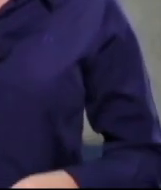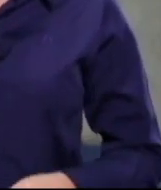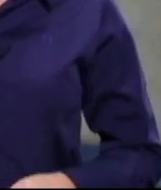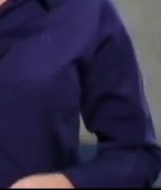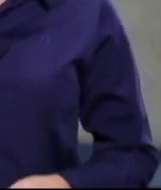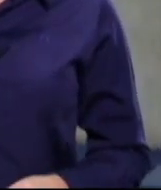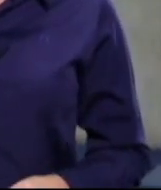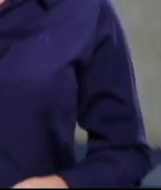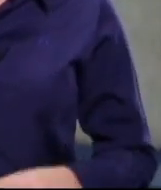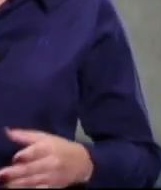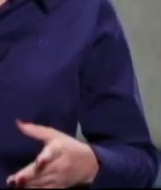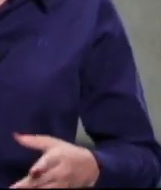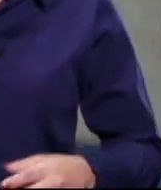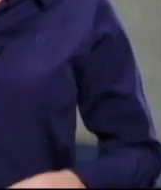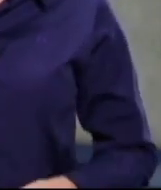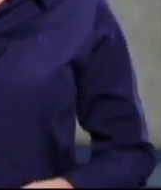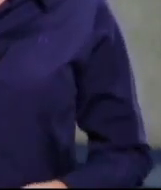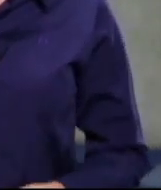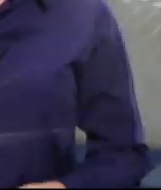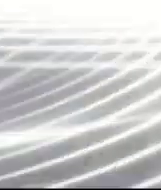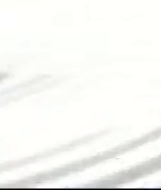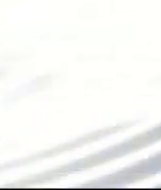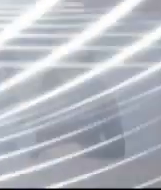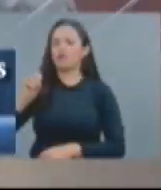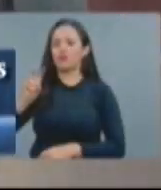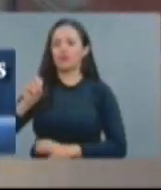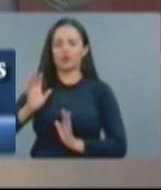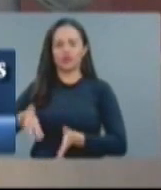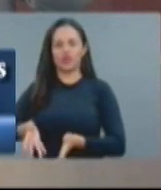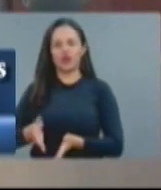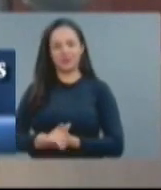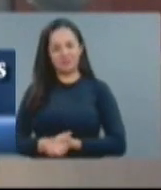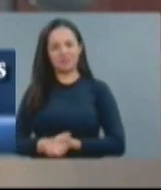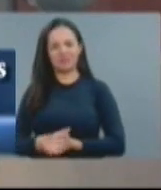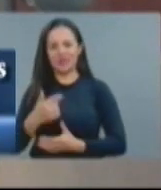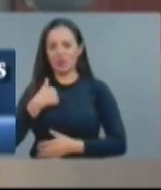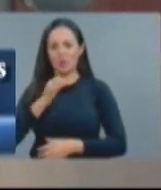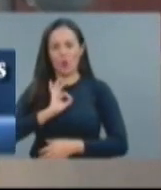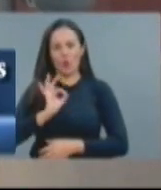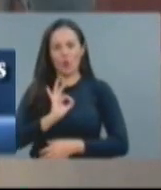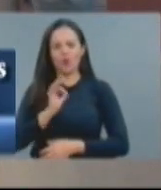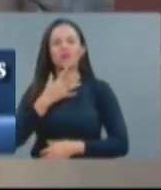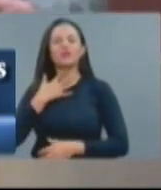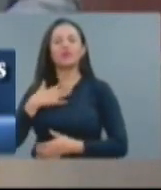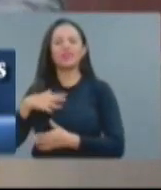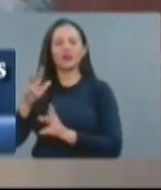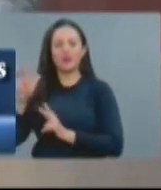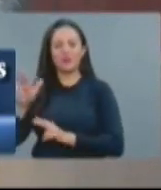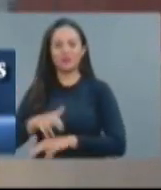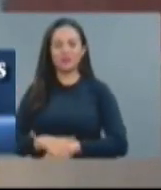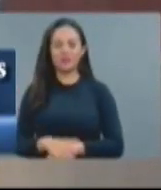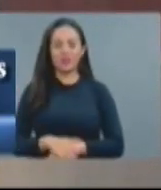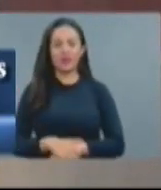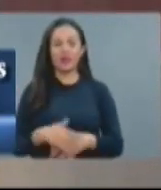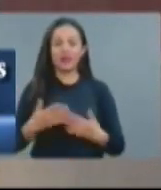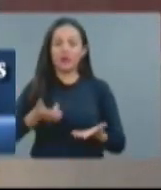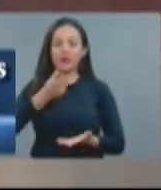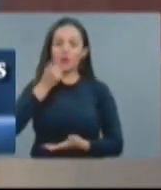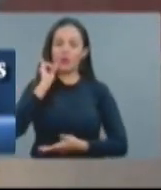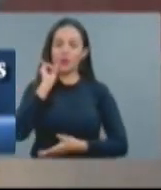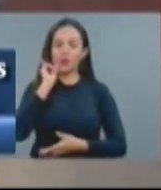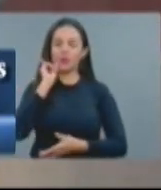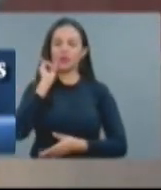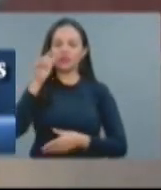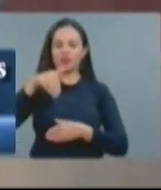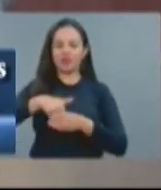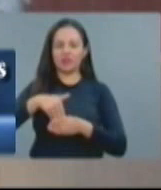tona a situação dos centros socioeducativos. A importância da votação ontem na Câmara Federal, deputado